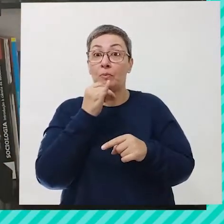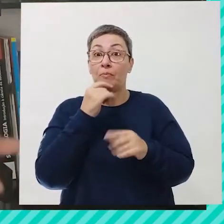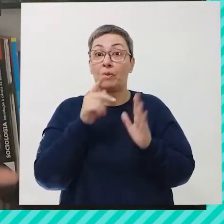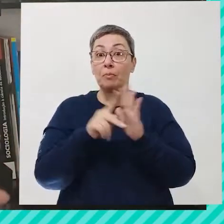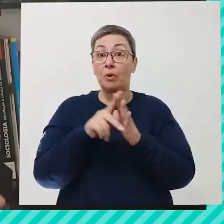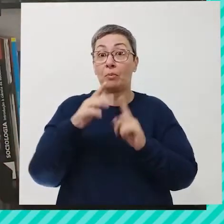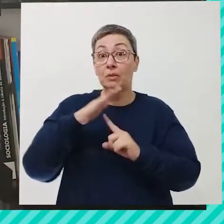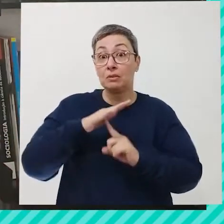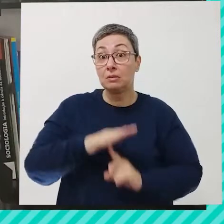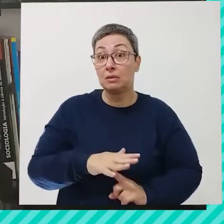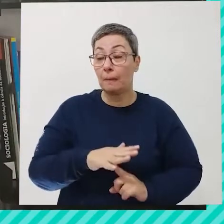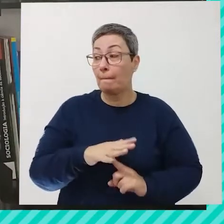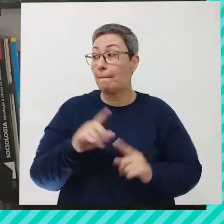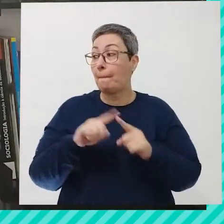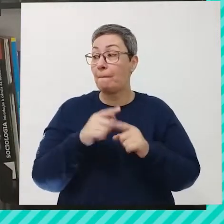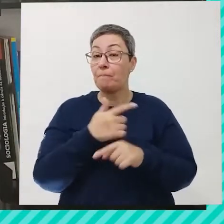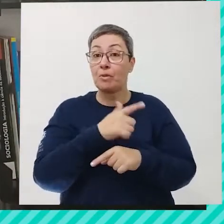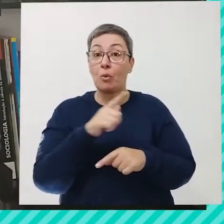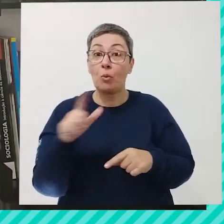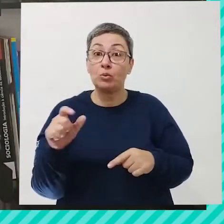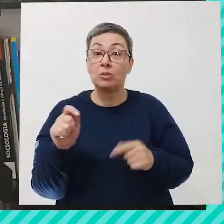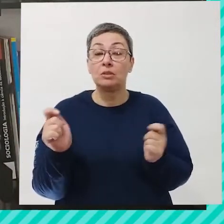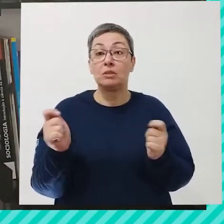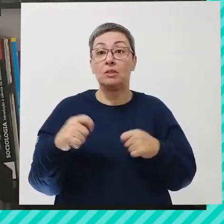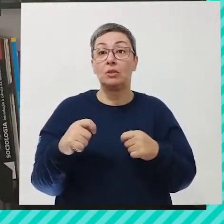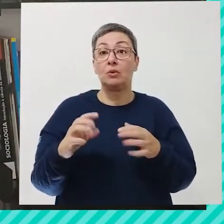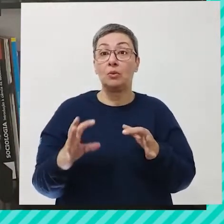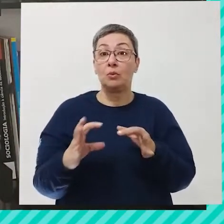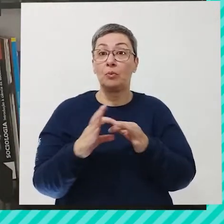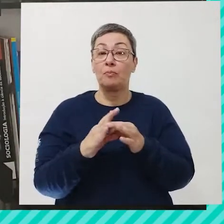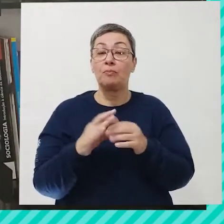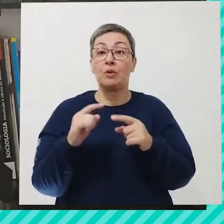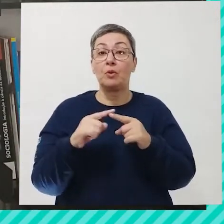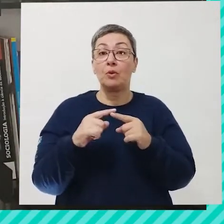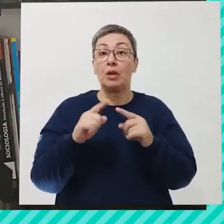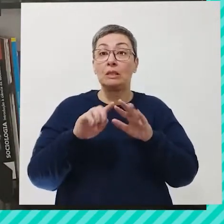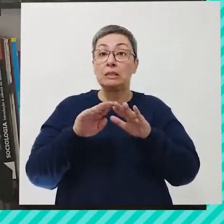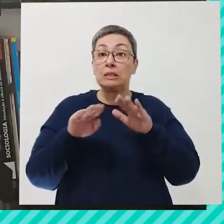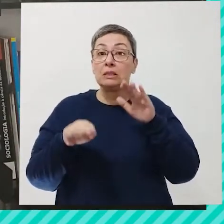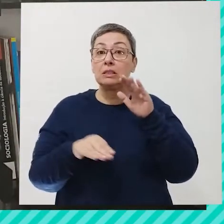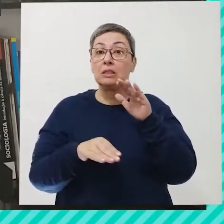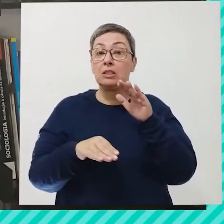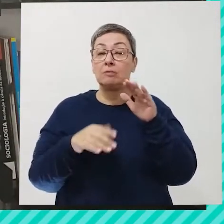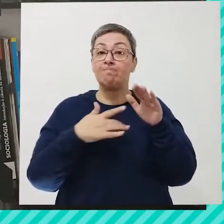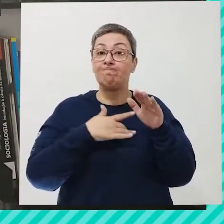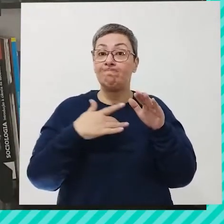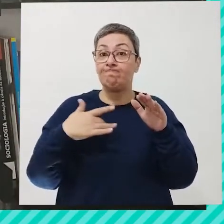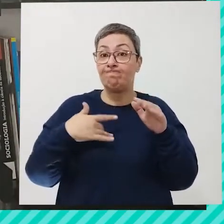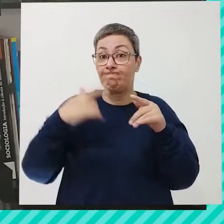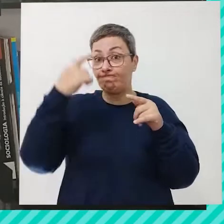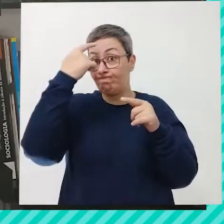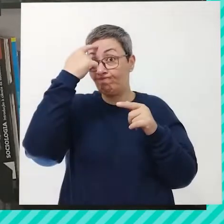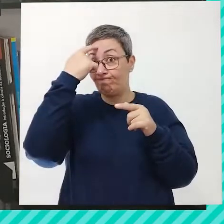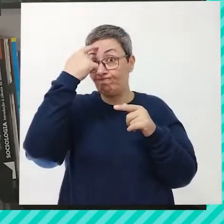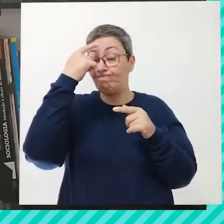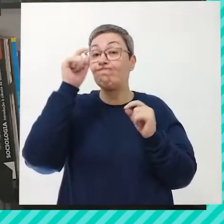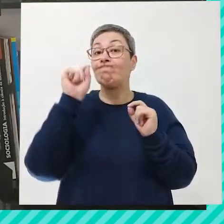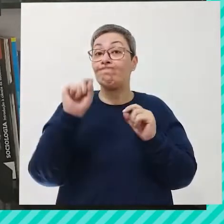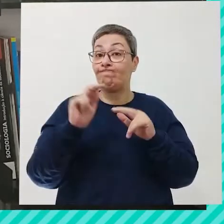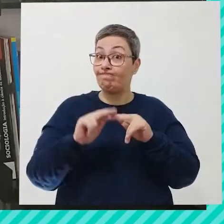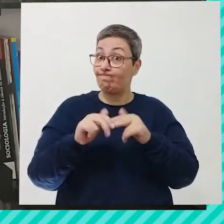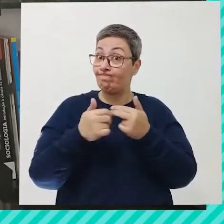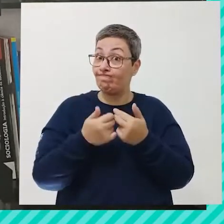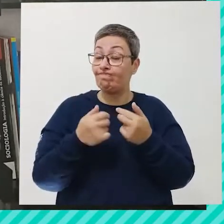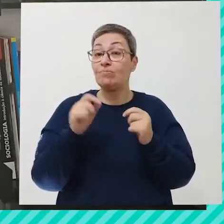própria depressão, né? E outras condições ligadas ao desequilíbrio da nossa saúde mental. Por